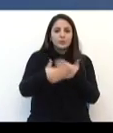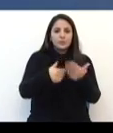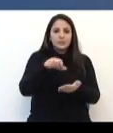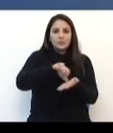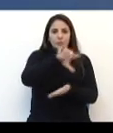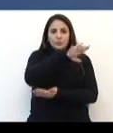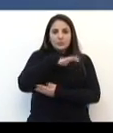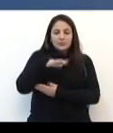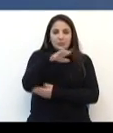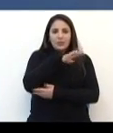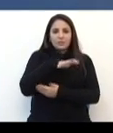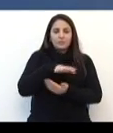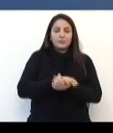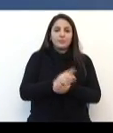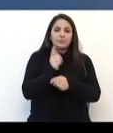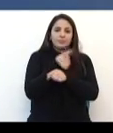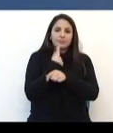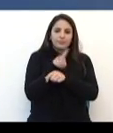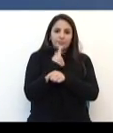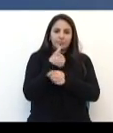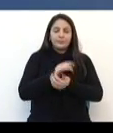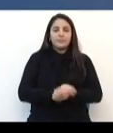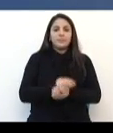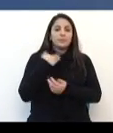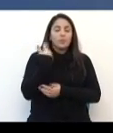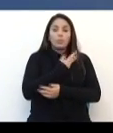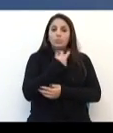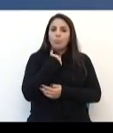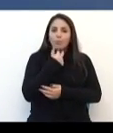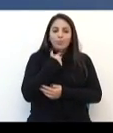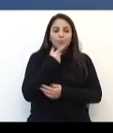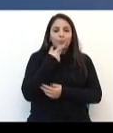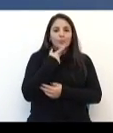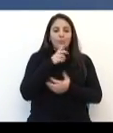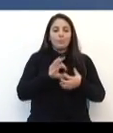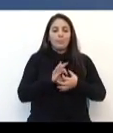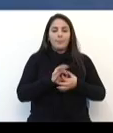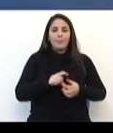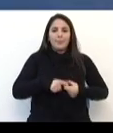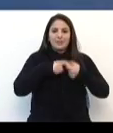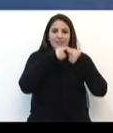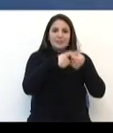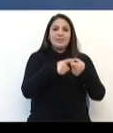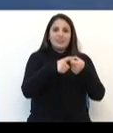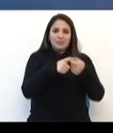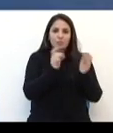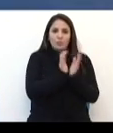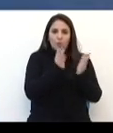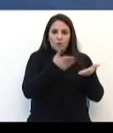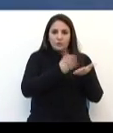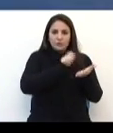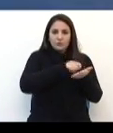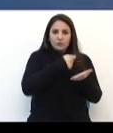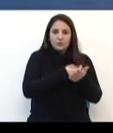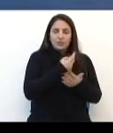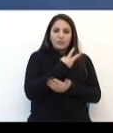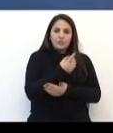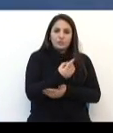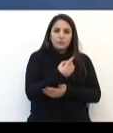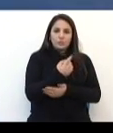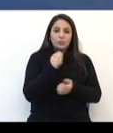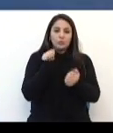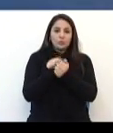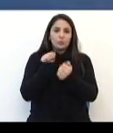de desenvolvimento sustentável, não podemos deixar de mencionar a parceria do Fórum da Agenda 21 com a nossa